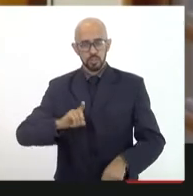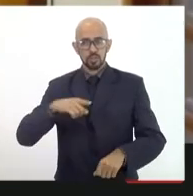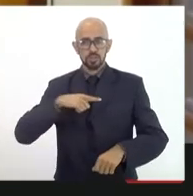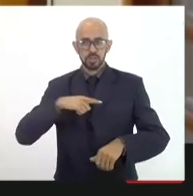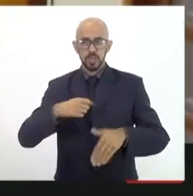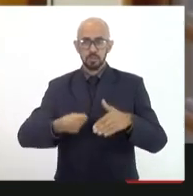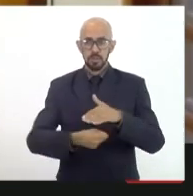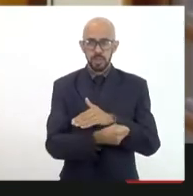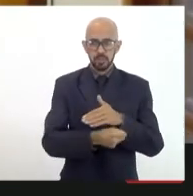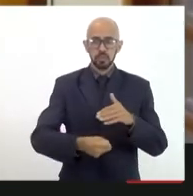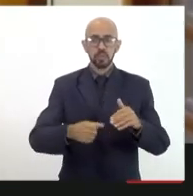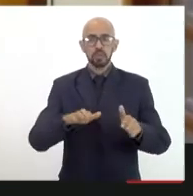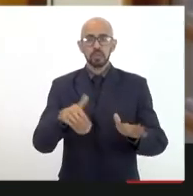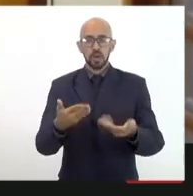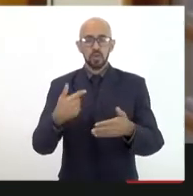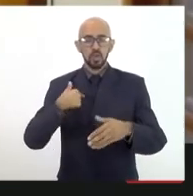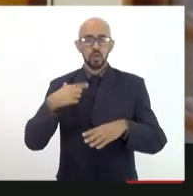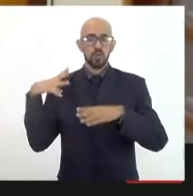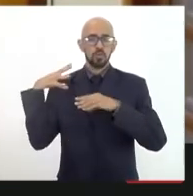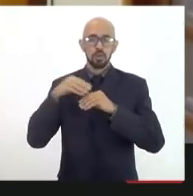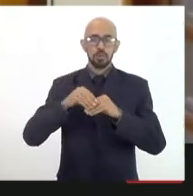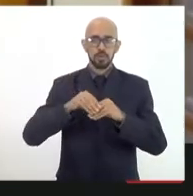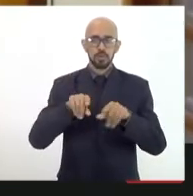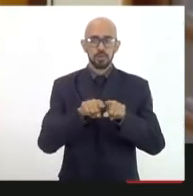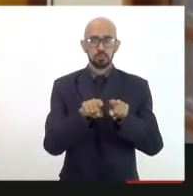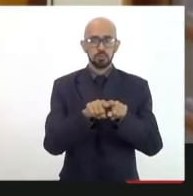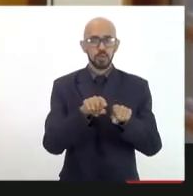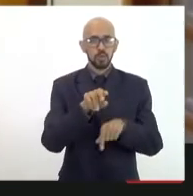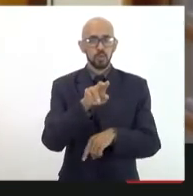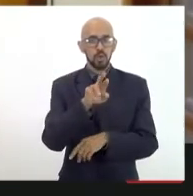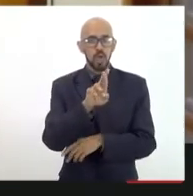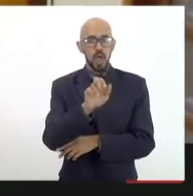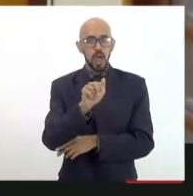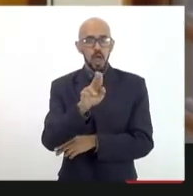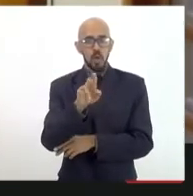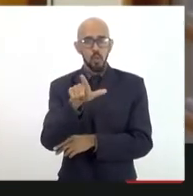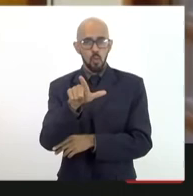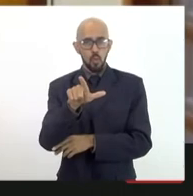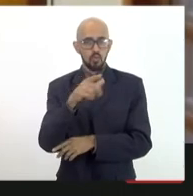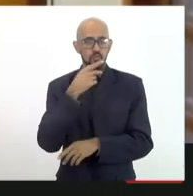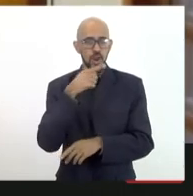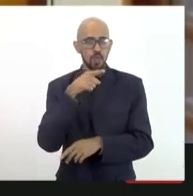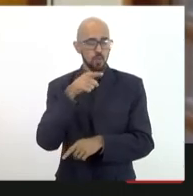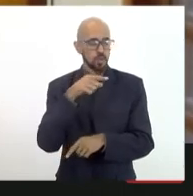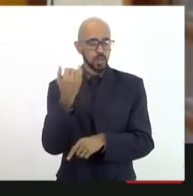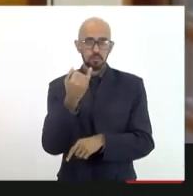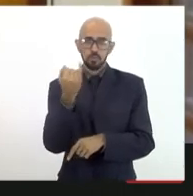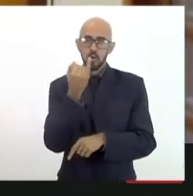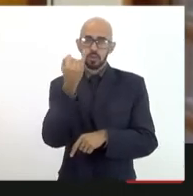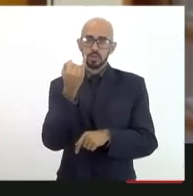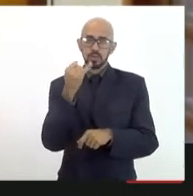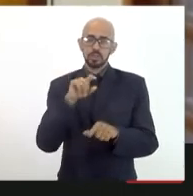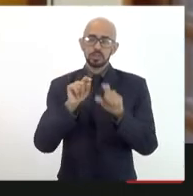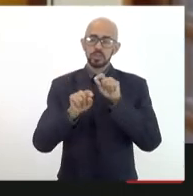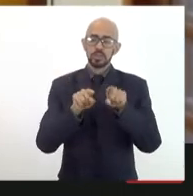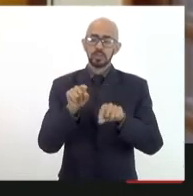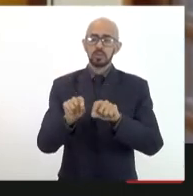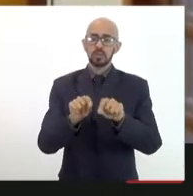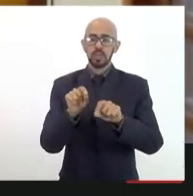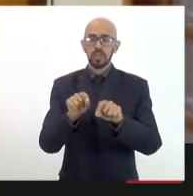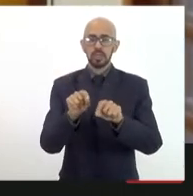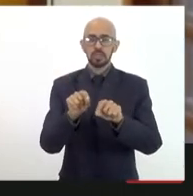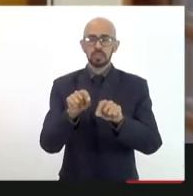me somo as palavras do Raul, da importância de ter as